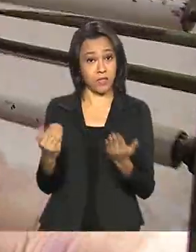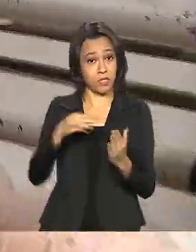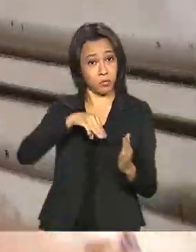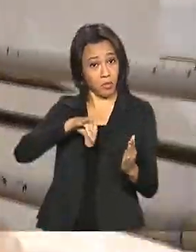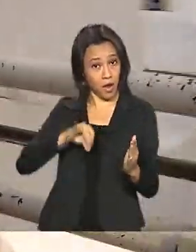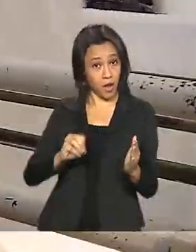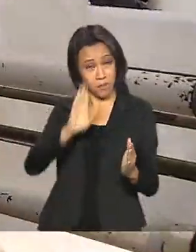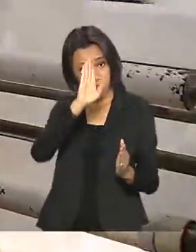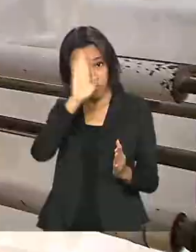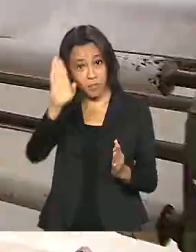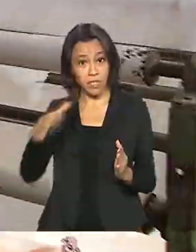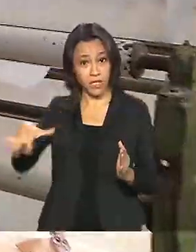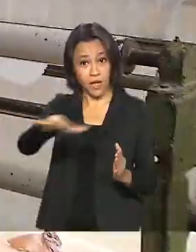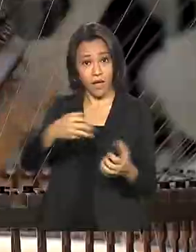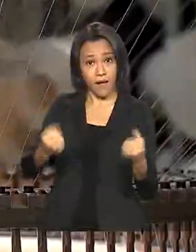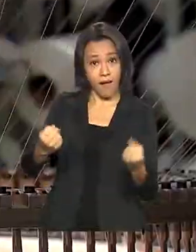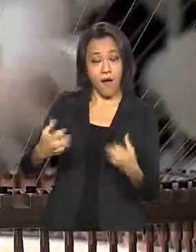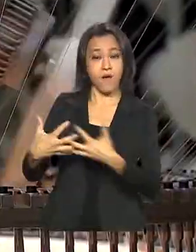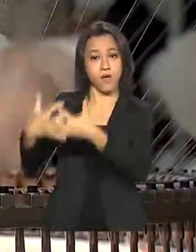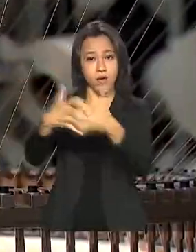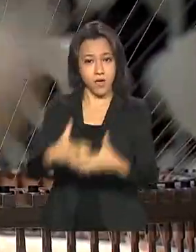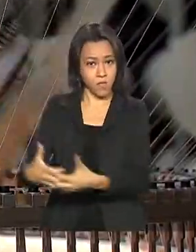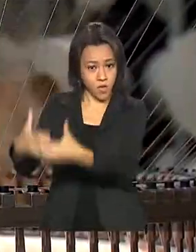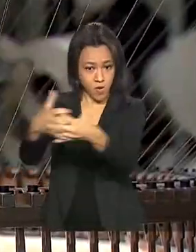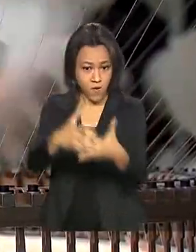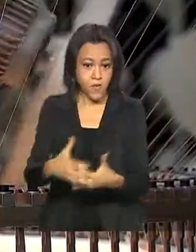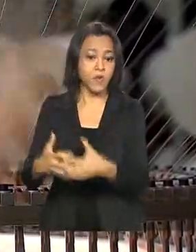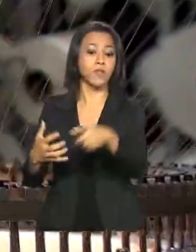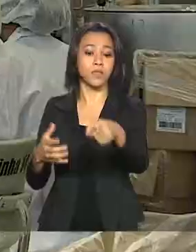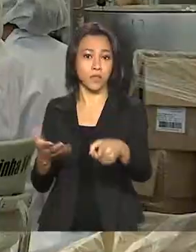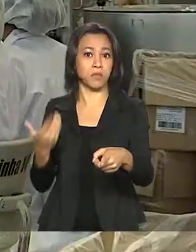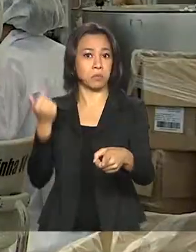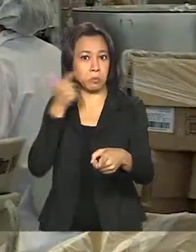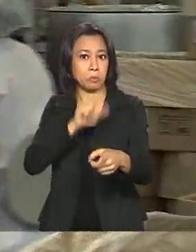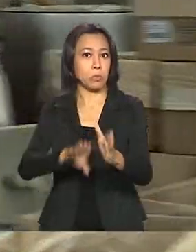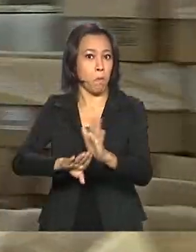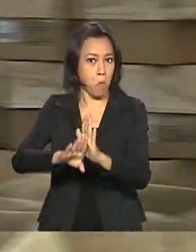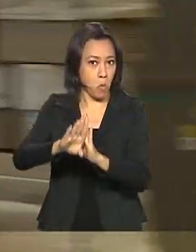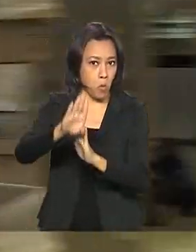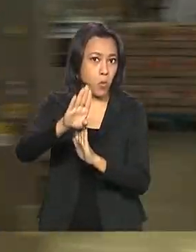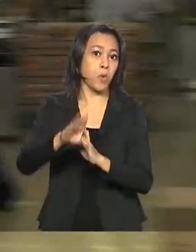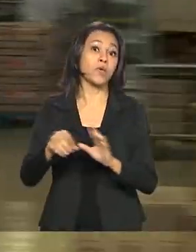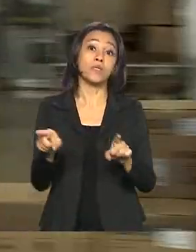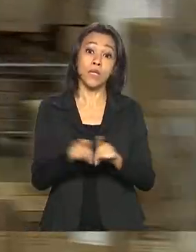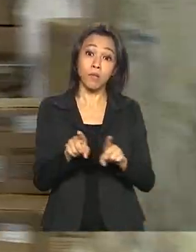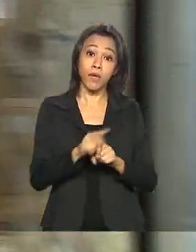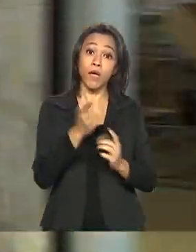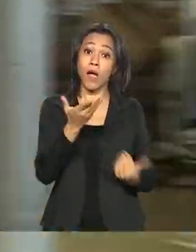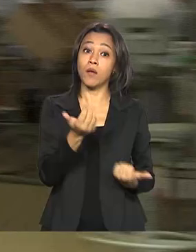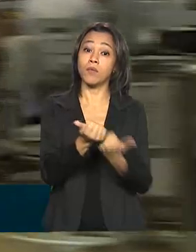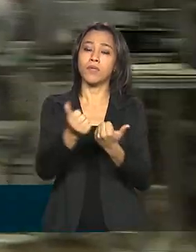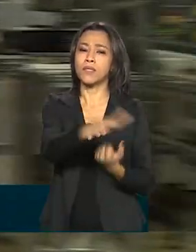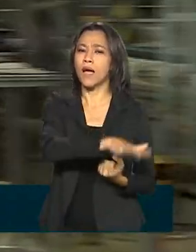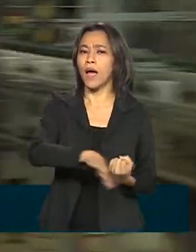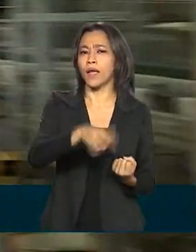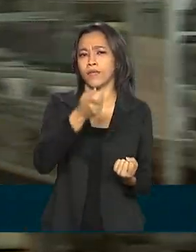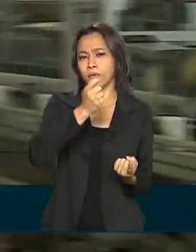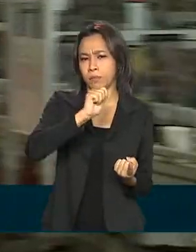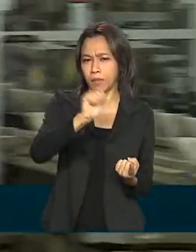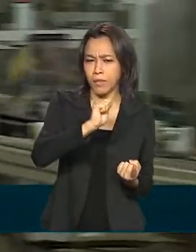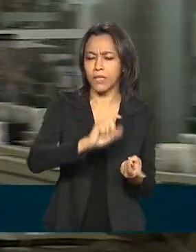principalmente por carros e caminhões. Também contribuíram para o resultado do mês e os segmentos de bebidas,